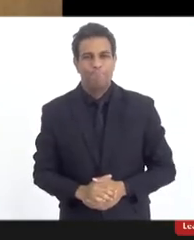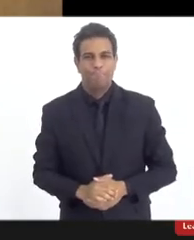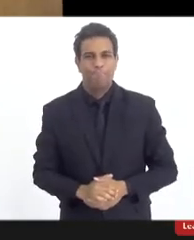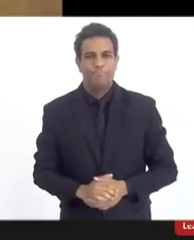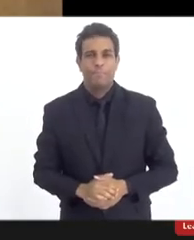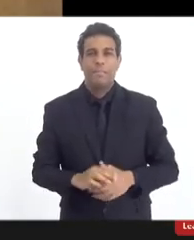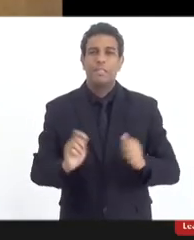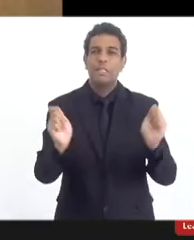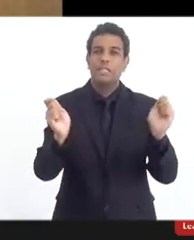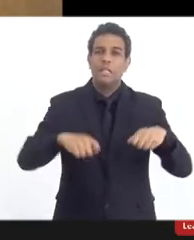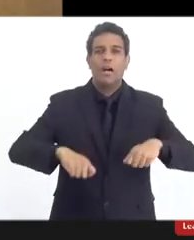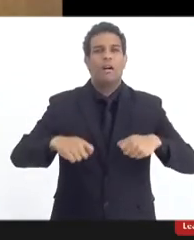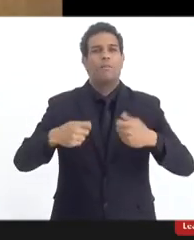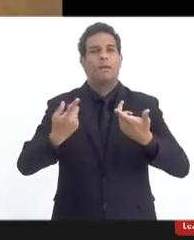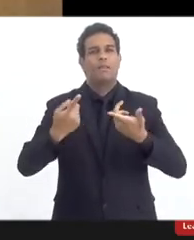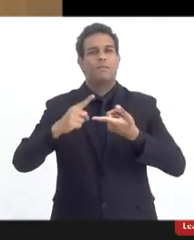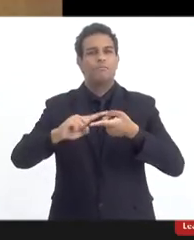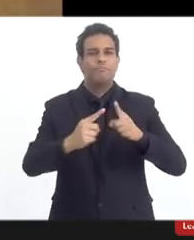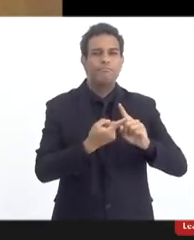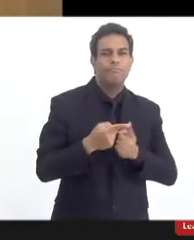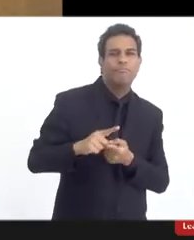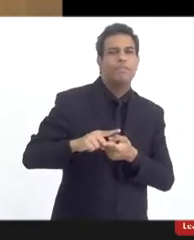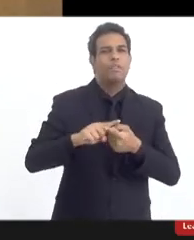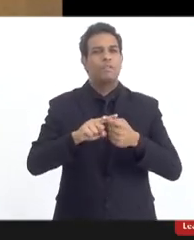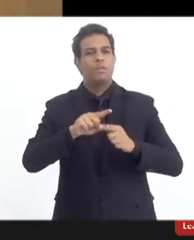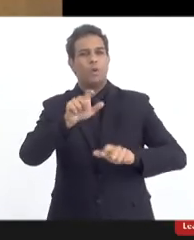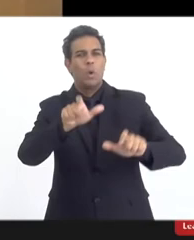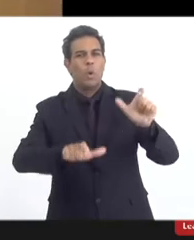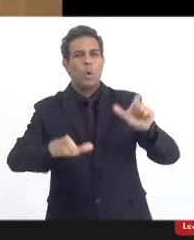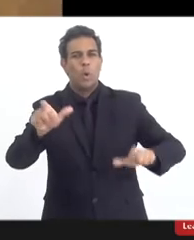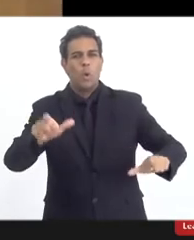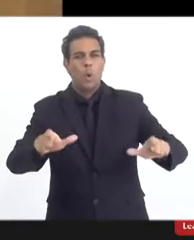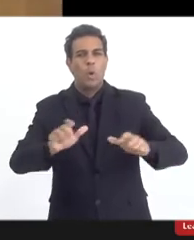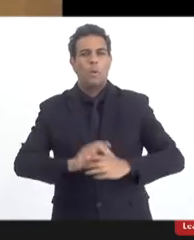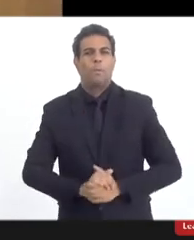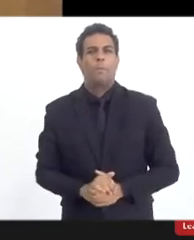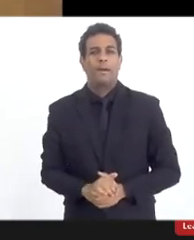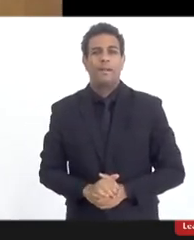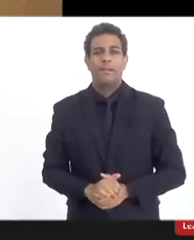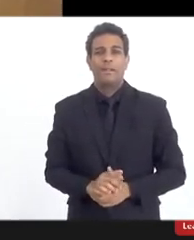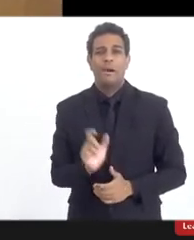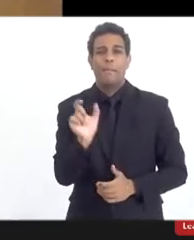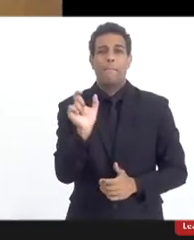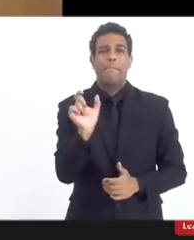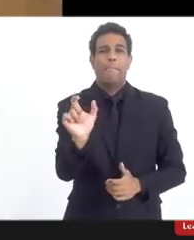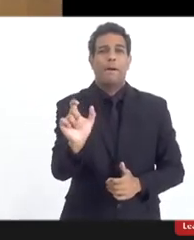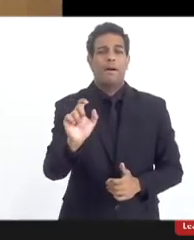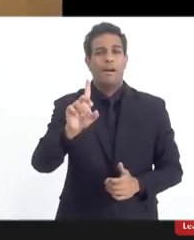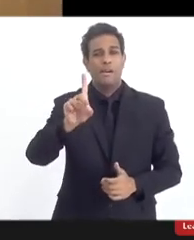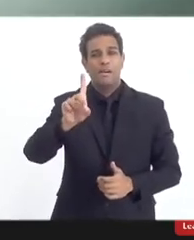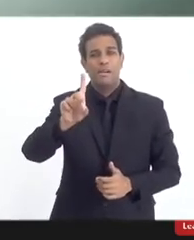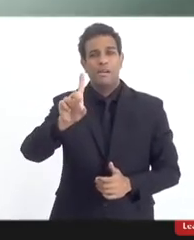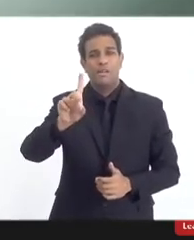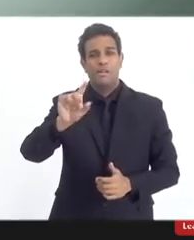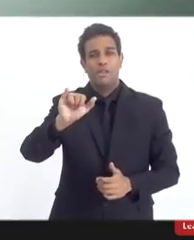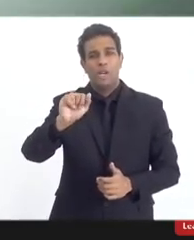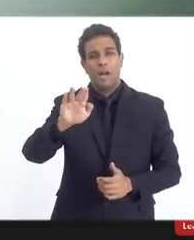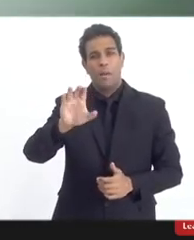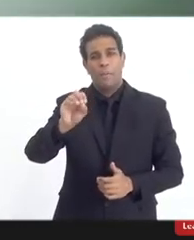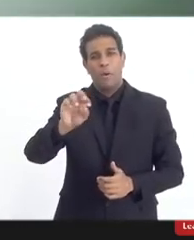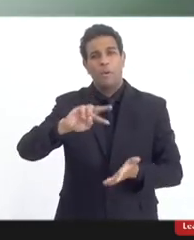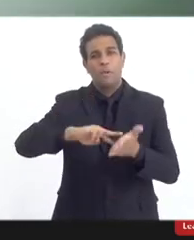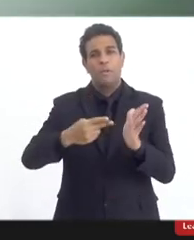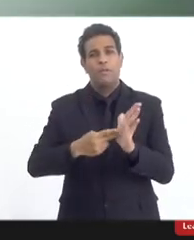é dialogando, não é? A palavra diabo, diabolos, quer dizer divisão. vou pedir para o senhor